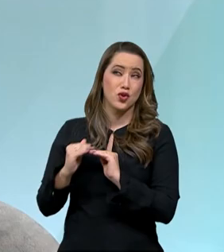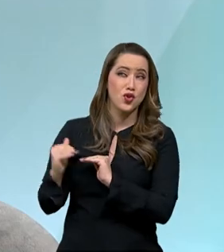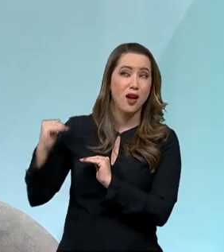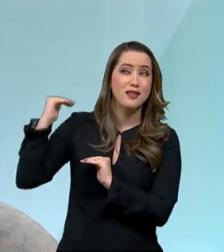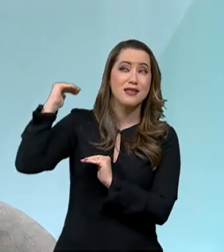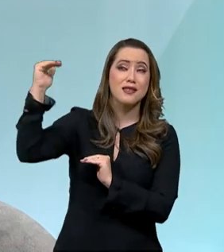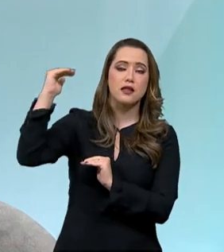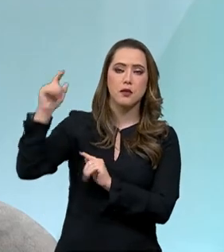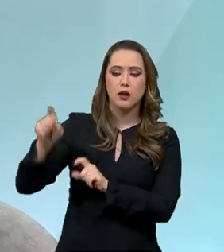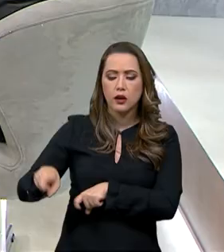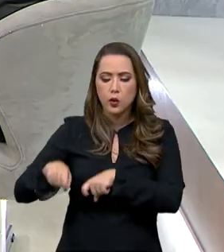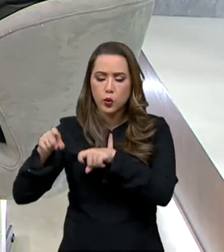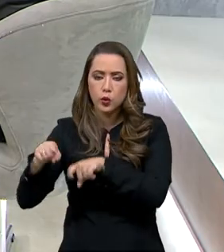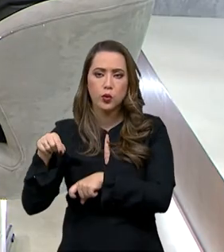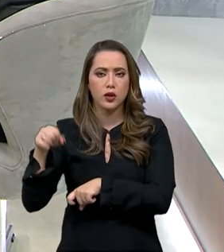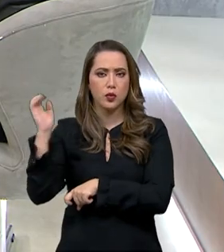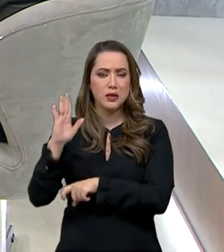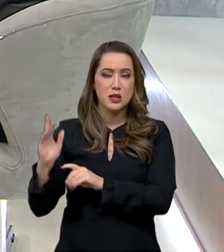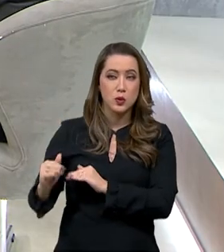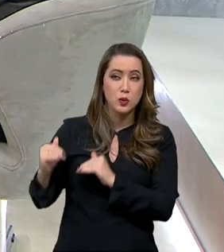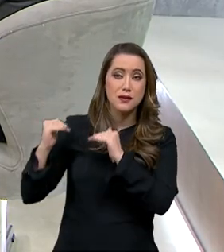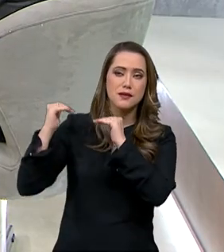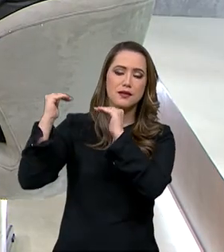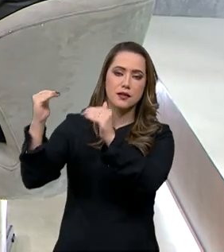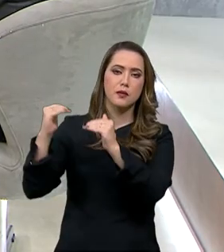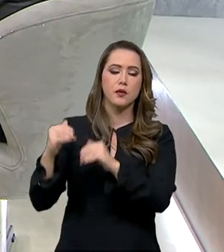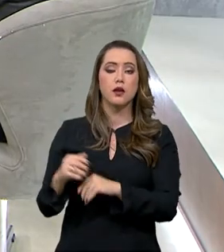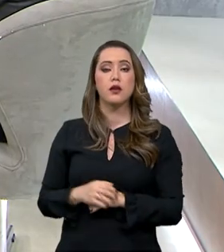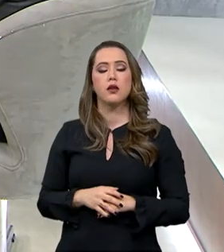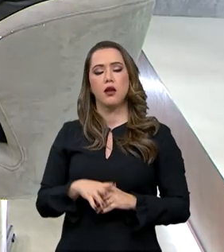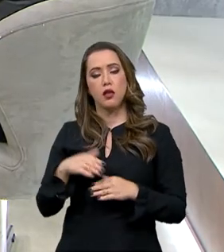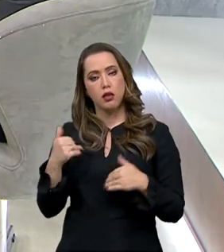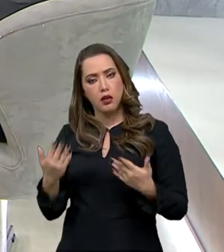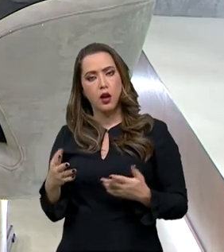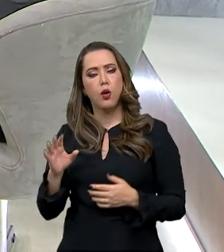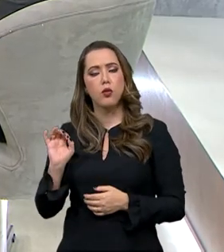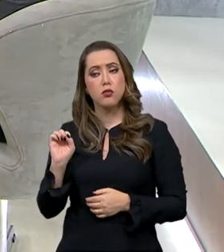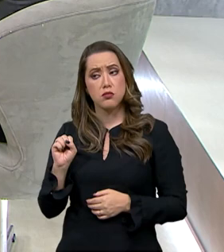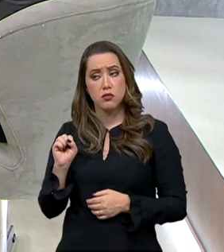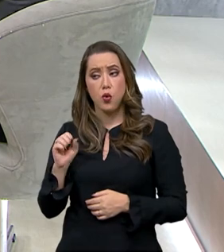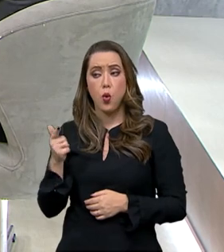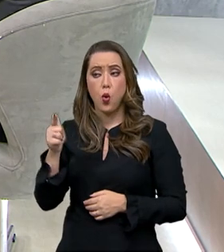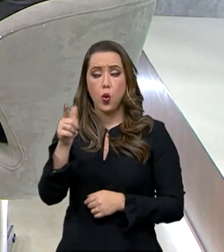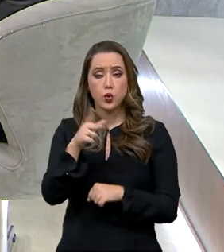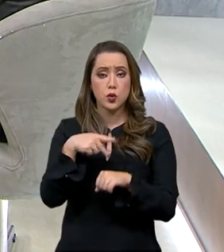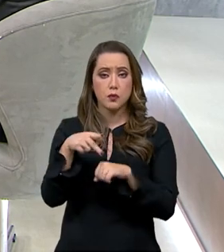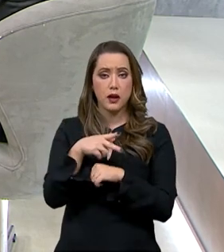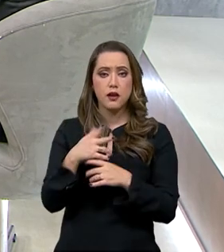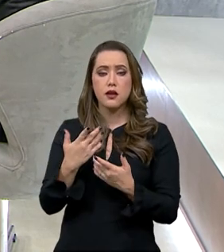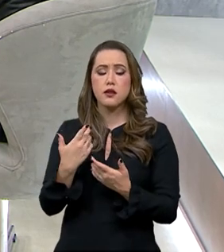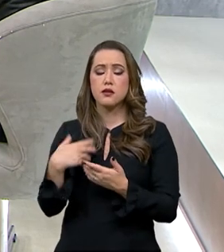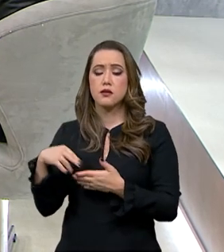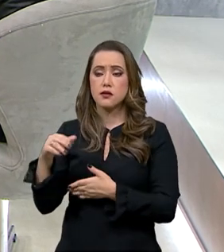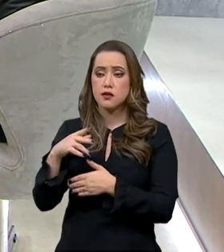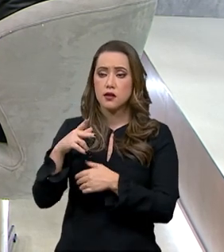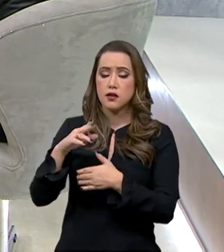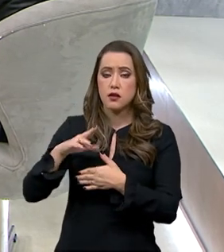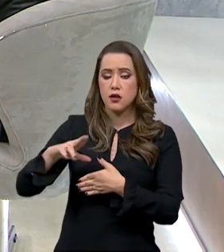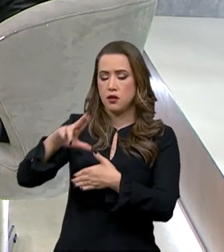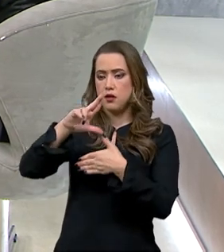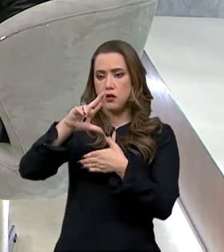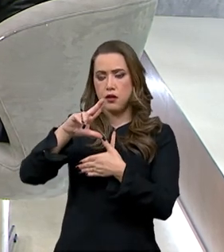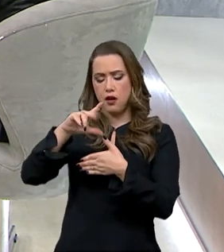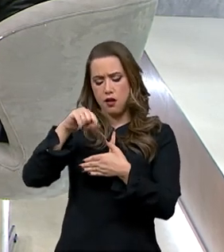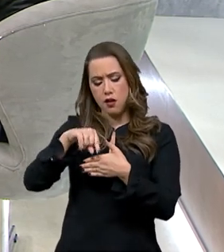eficiente como o Brasil. Isso, obviamente, desperta o interesse de países latino-americanos, de países africanos